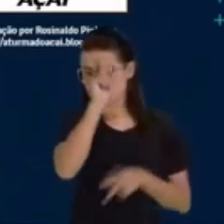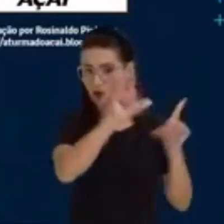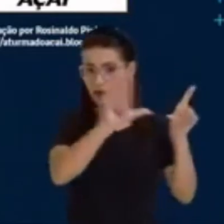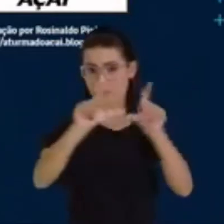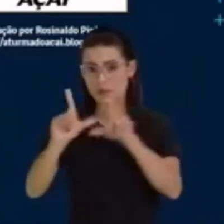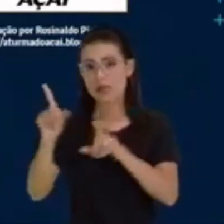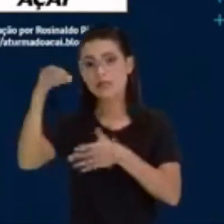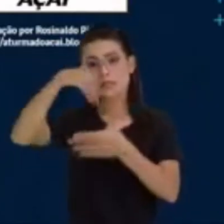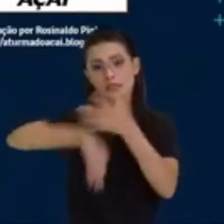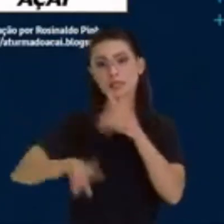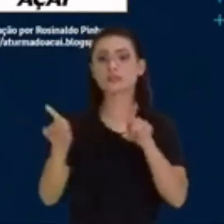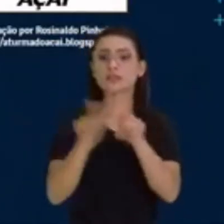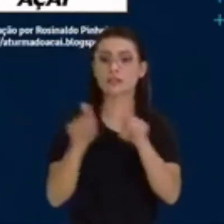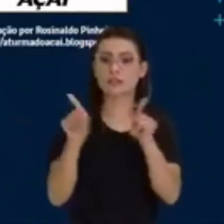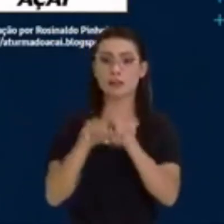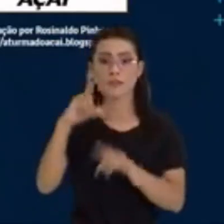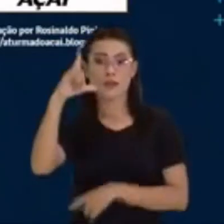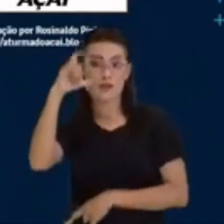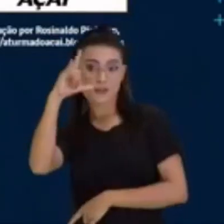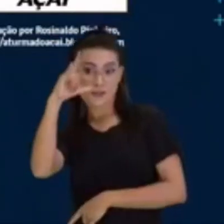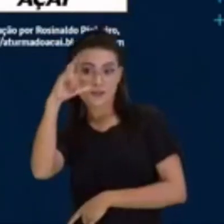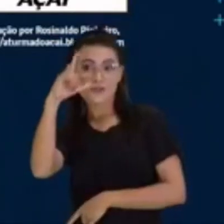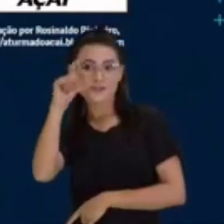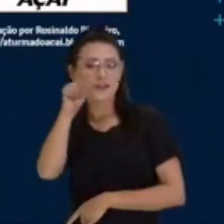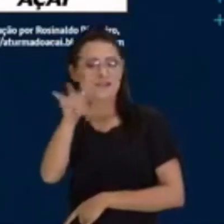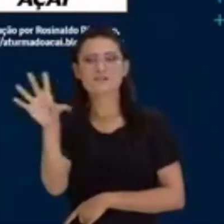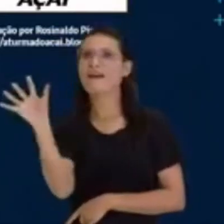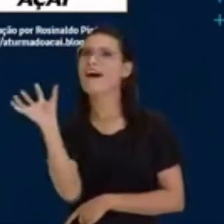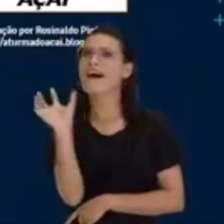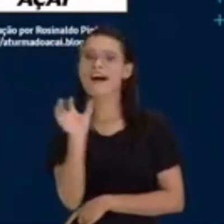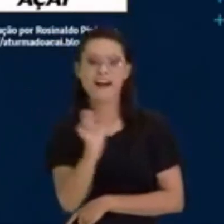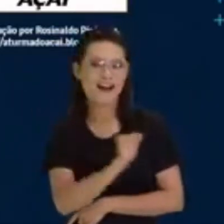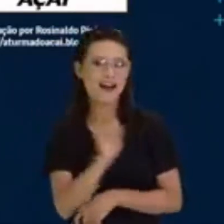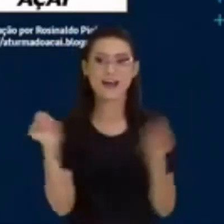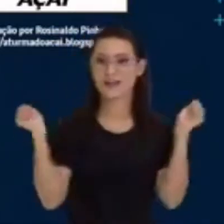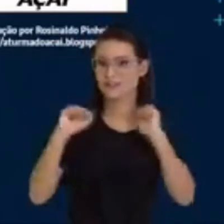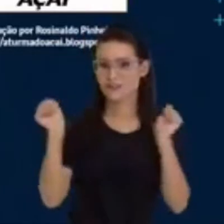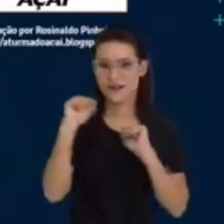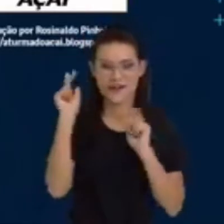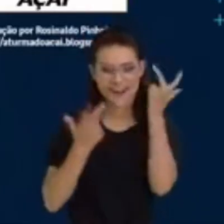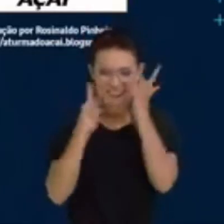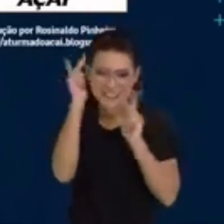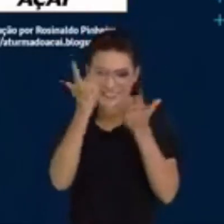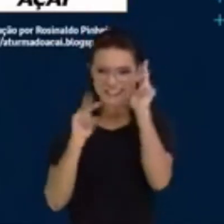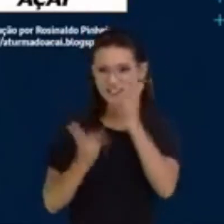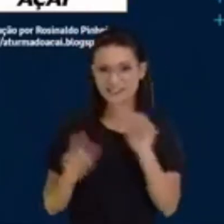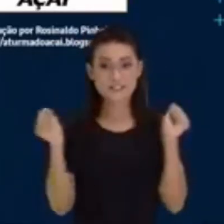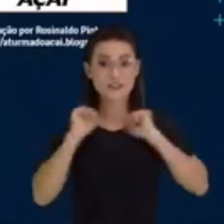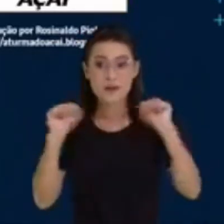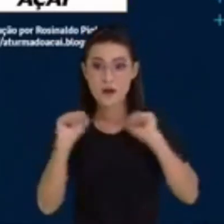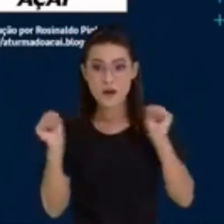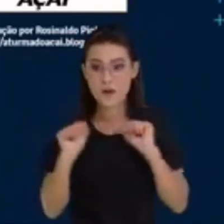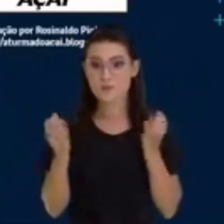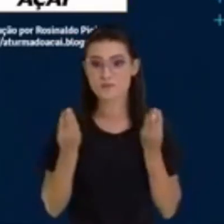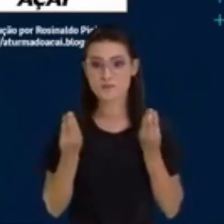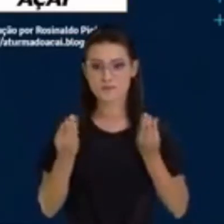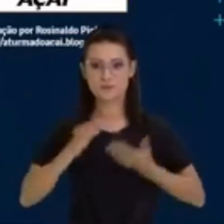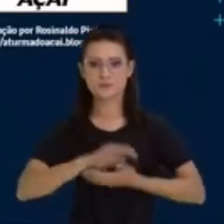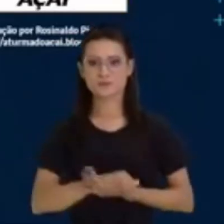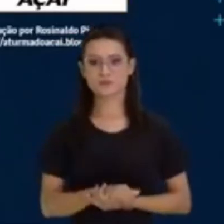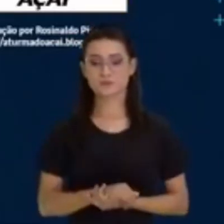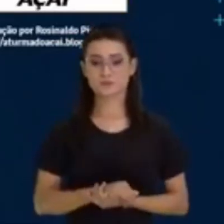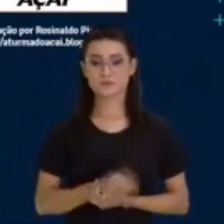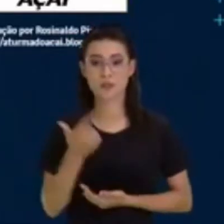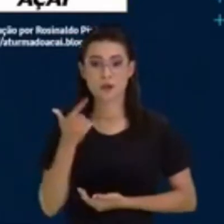Instagram. Você vai com certeza amar, se divertir muito. Vamos agora ao próximo.